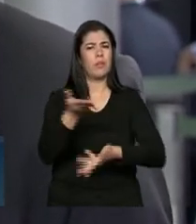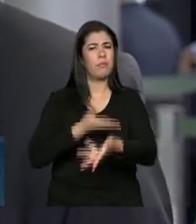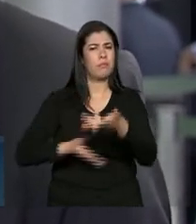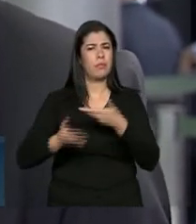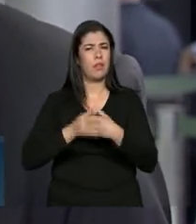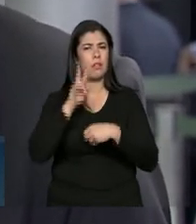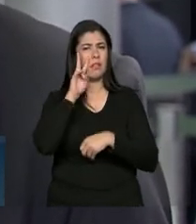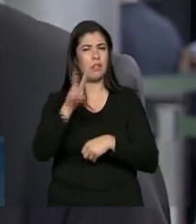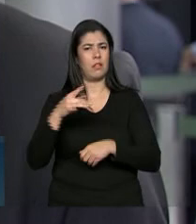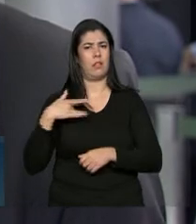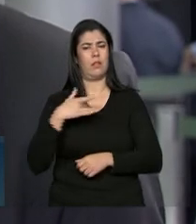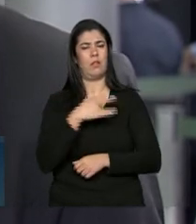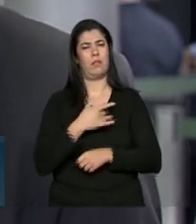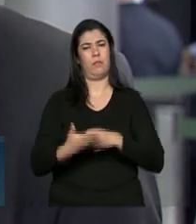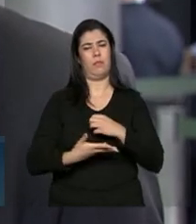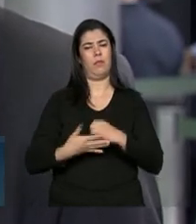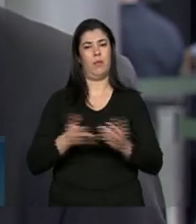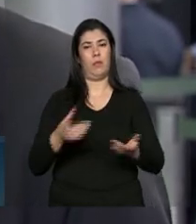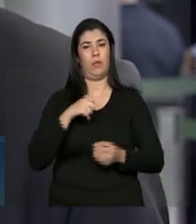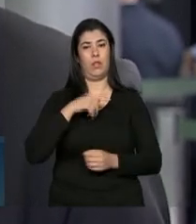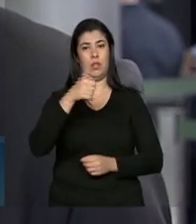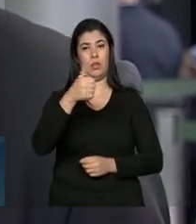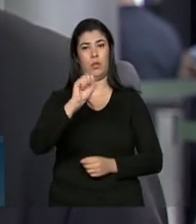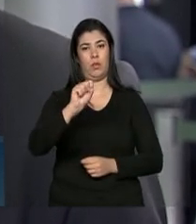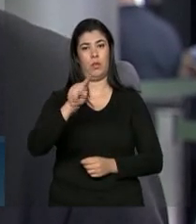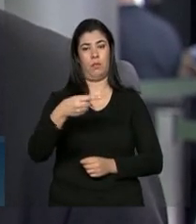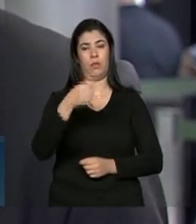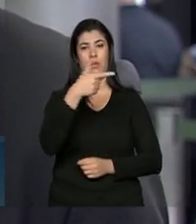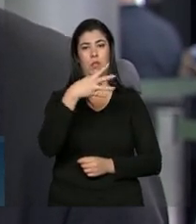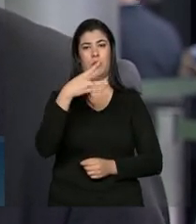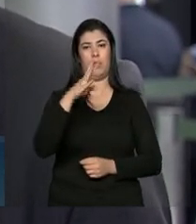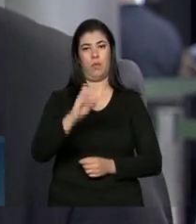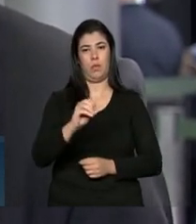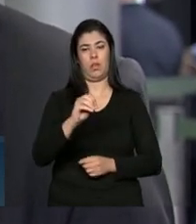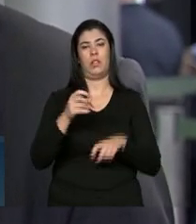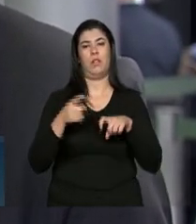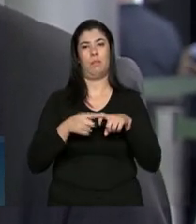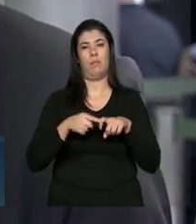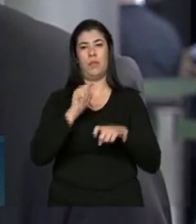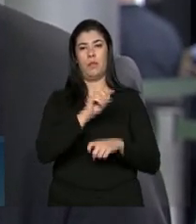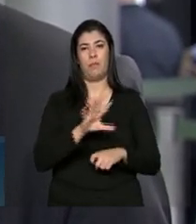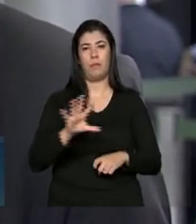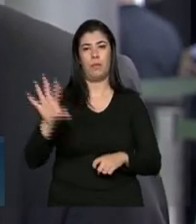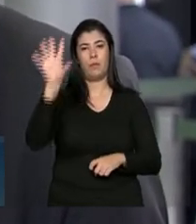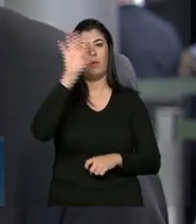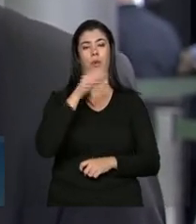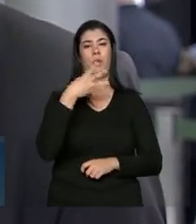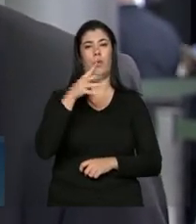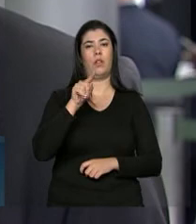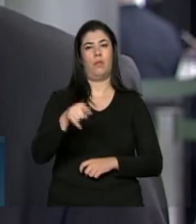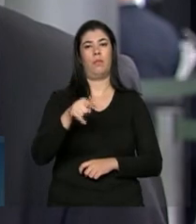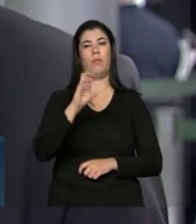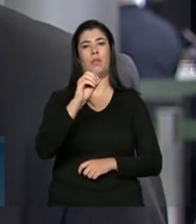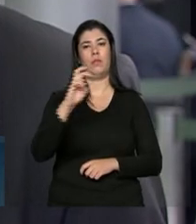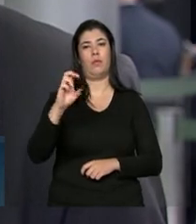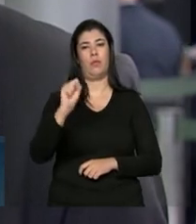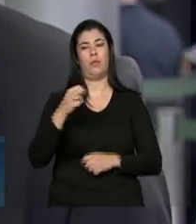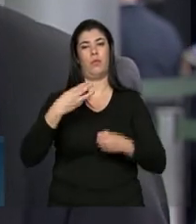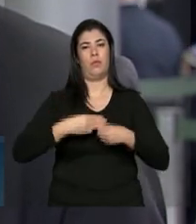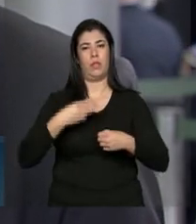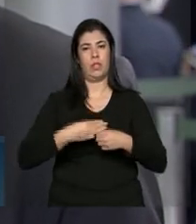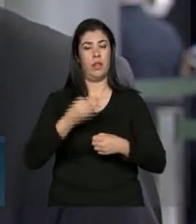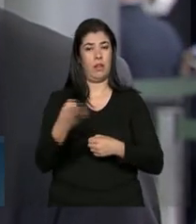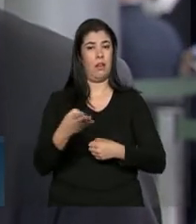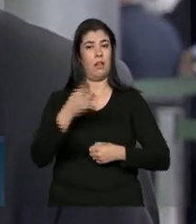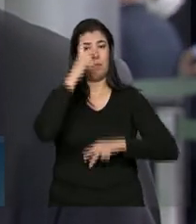básica. E hoje são 18.240 médicos em 4.058 municípios. para uma população que está